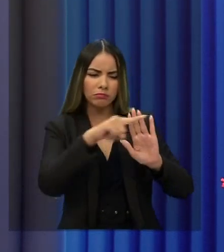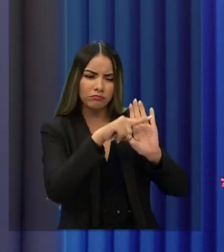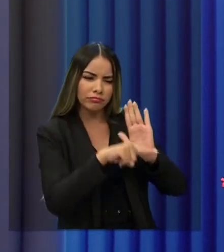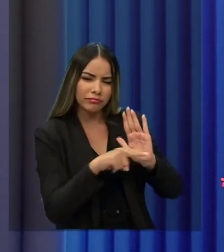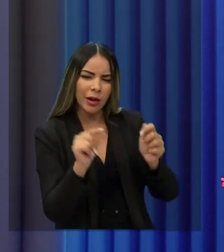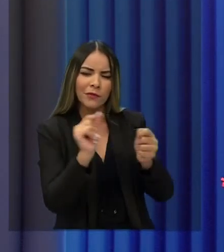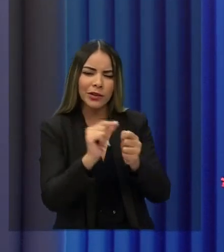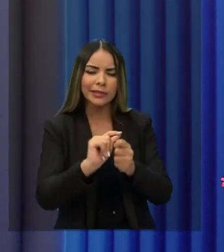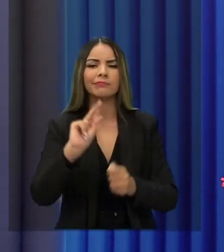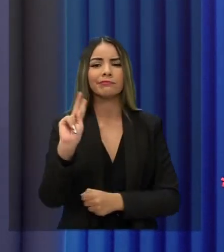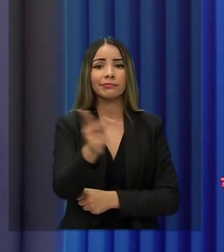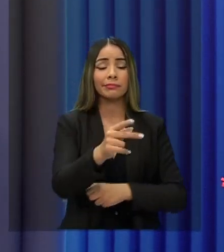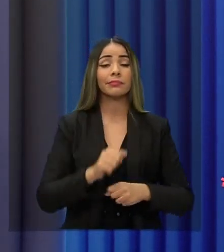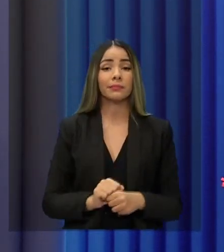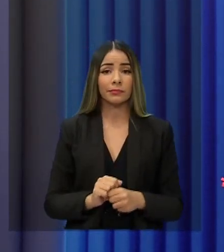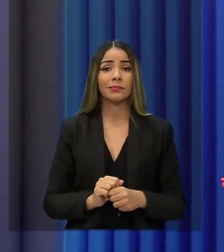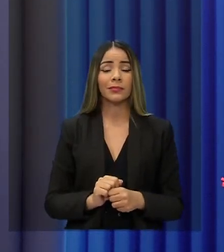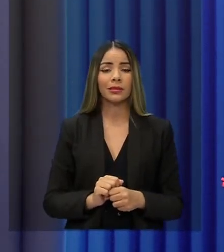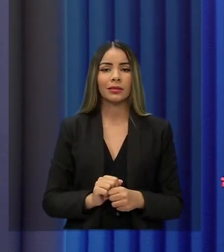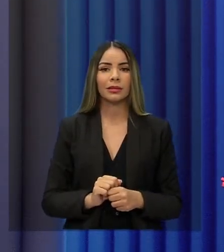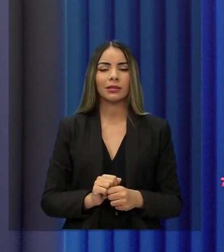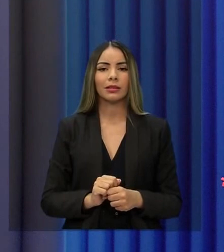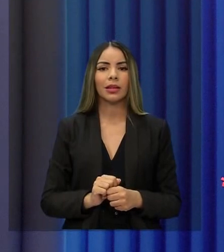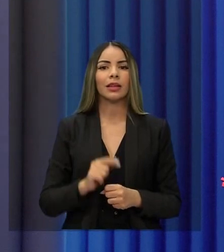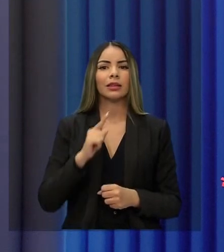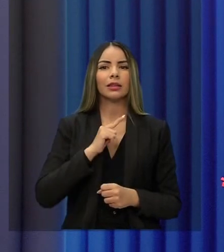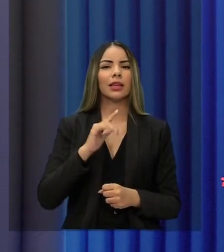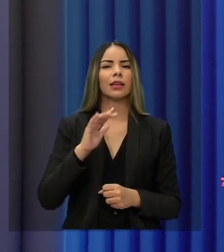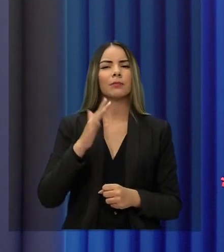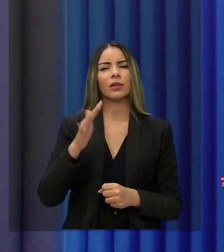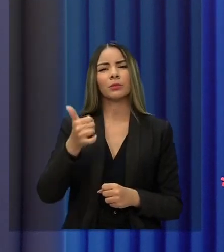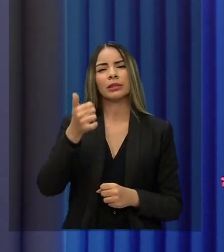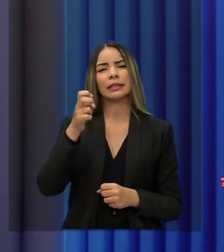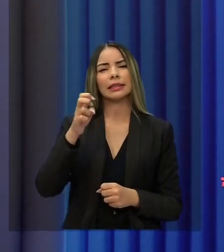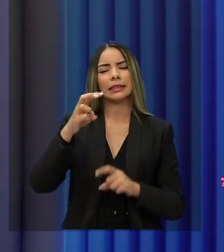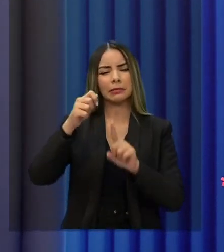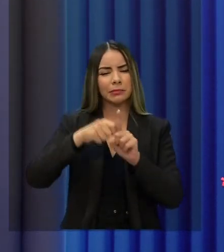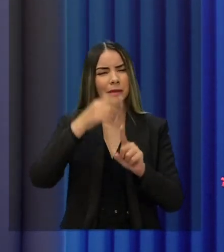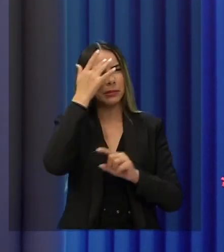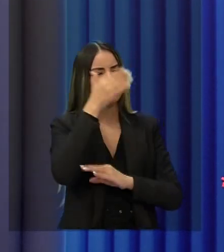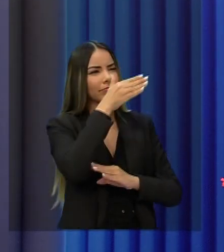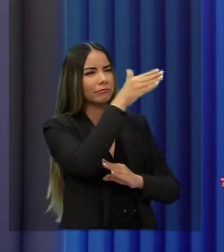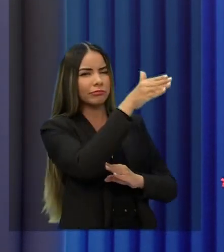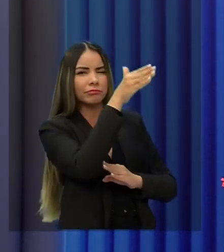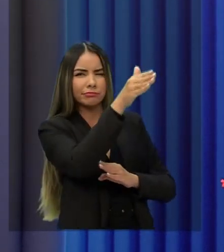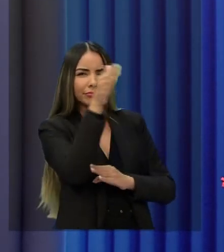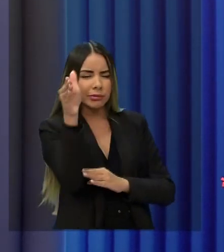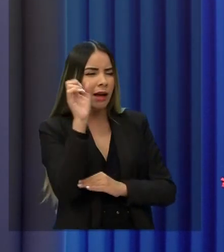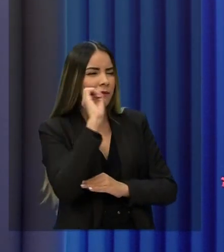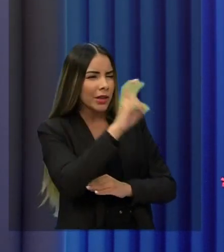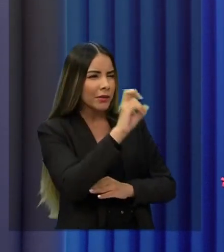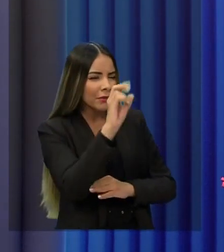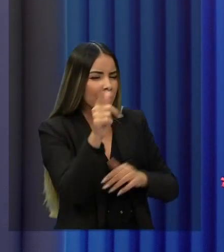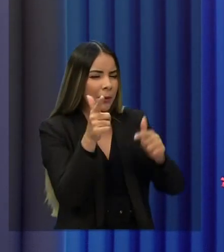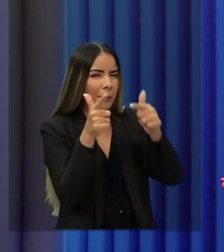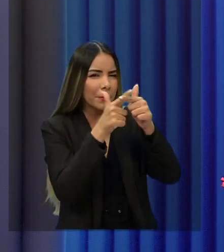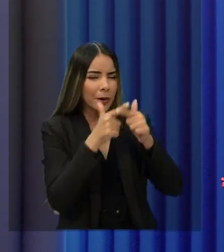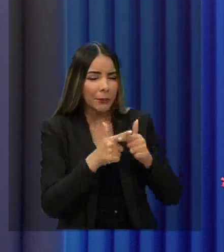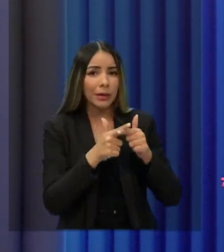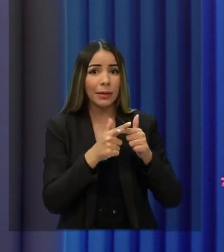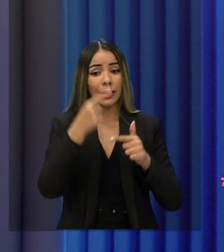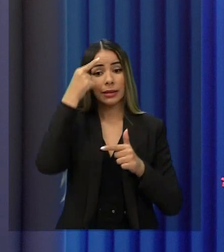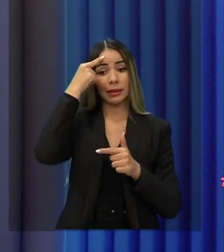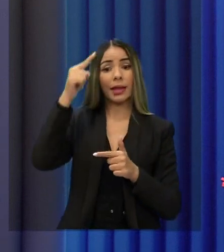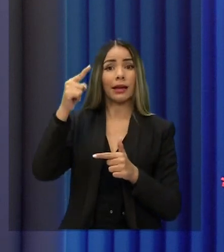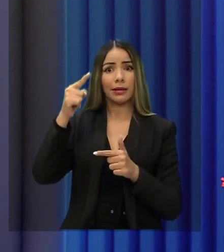sendo planejado. Alguém que está há 15 meses andando pelo Estado de Ceará e vendo os problemas do Ceará para colocar em prática todas essas ideias.